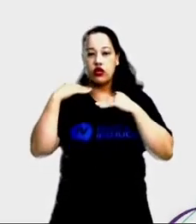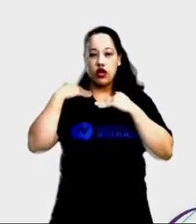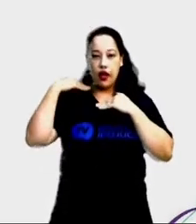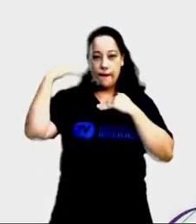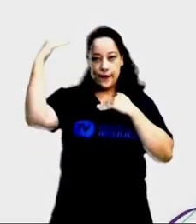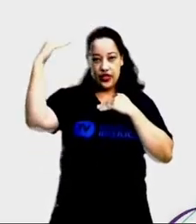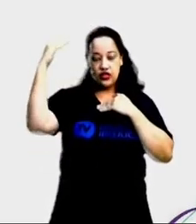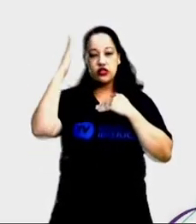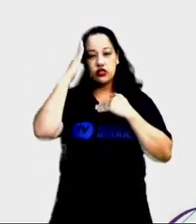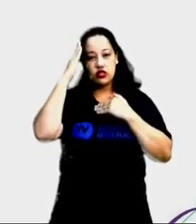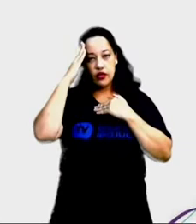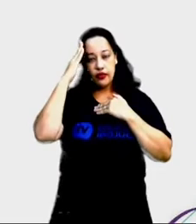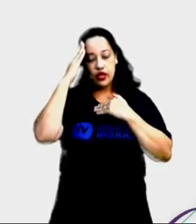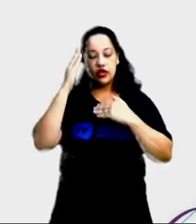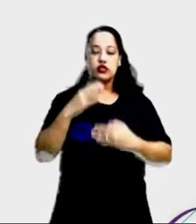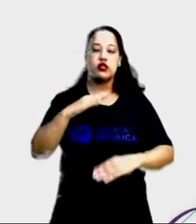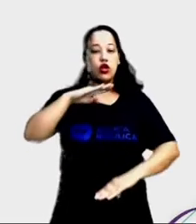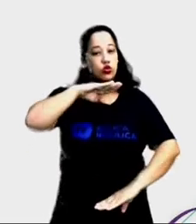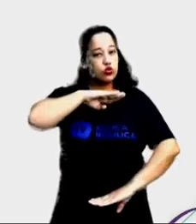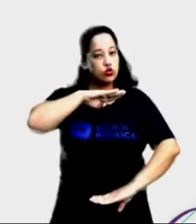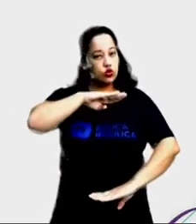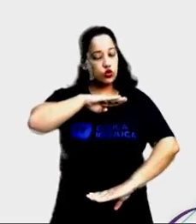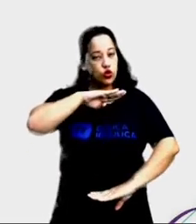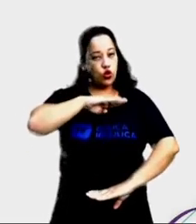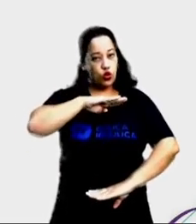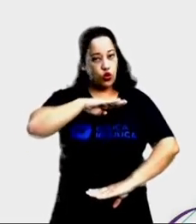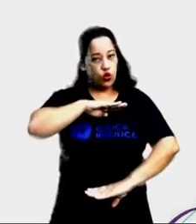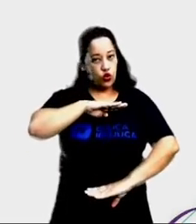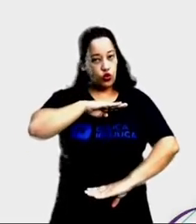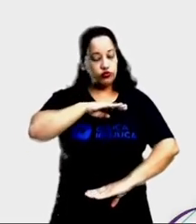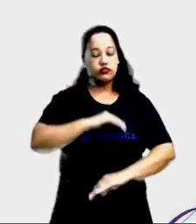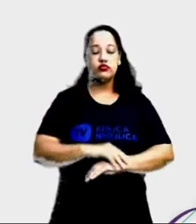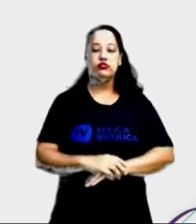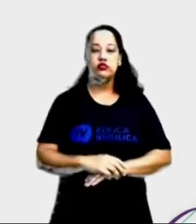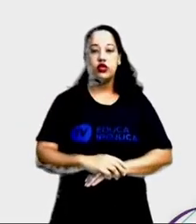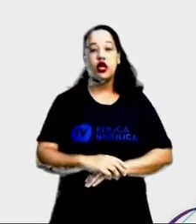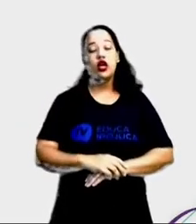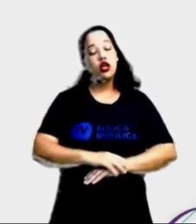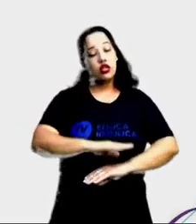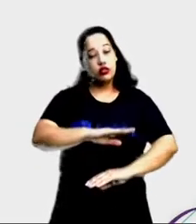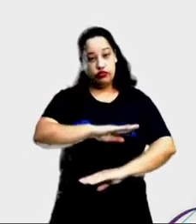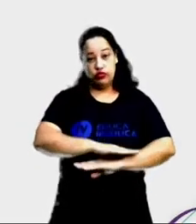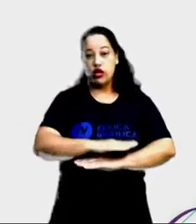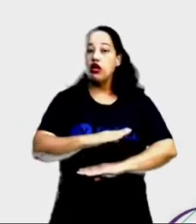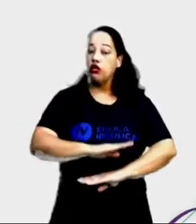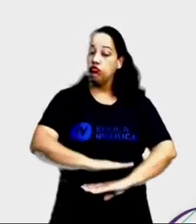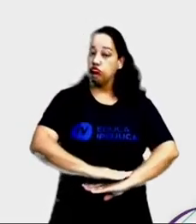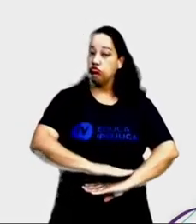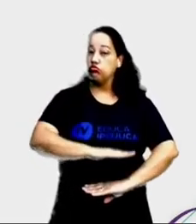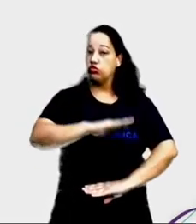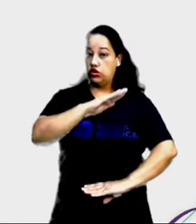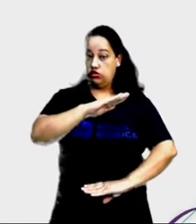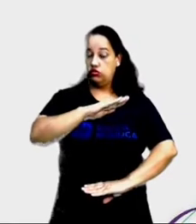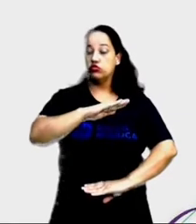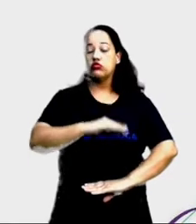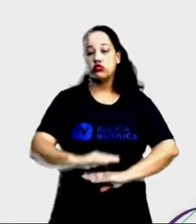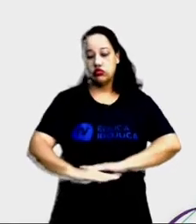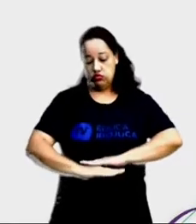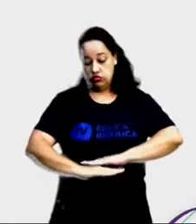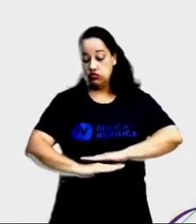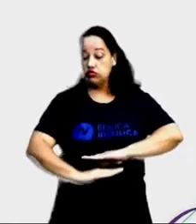tronco, membros superiores e membros